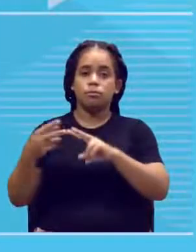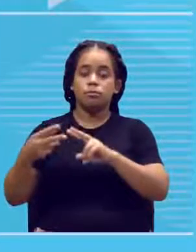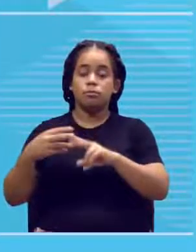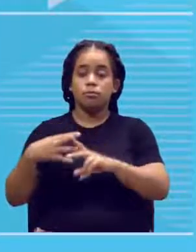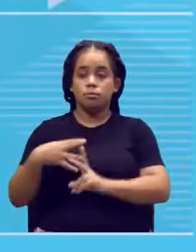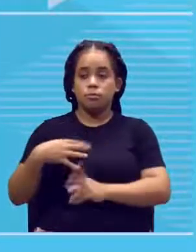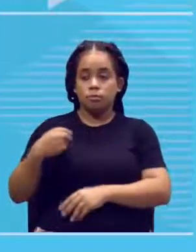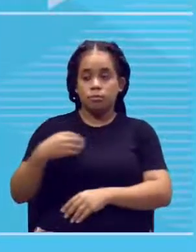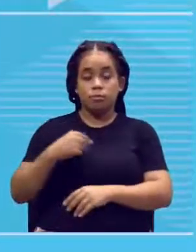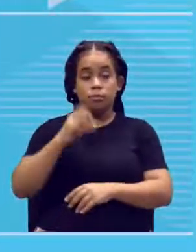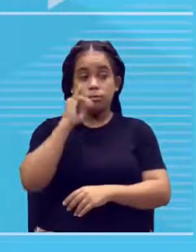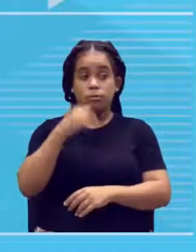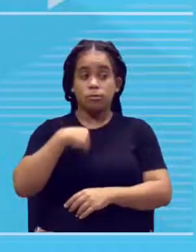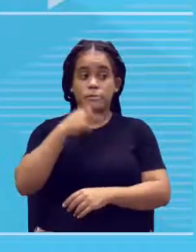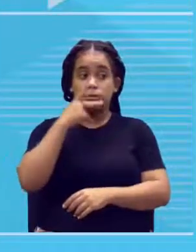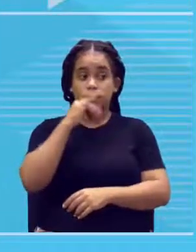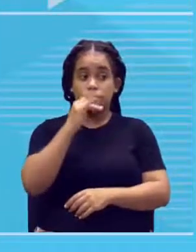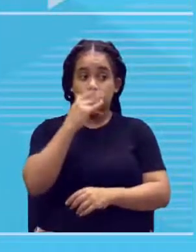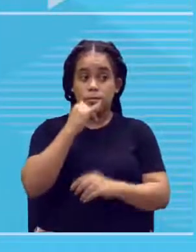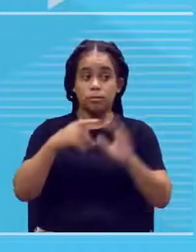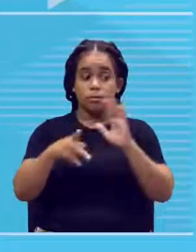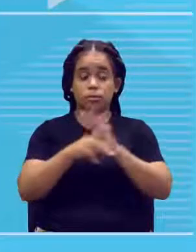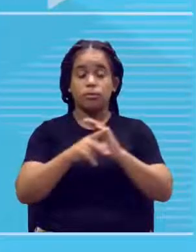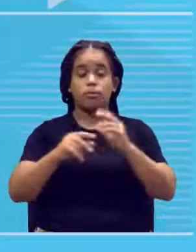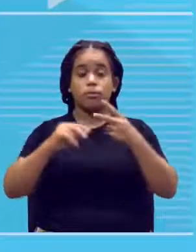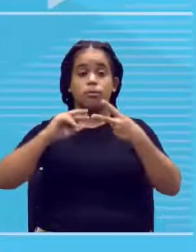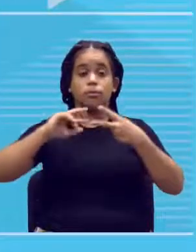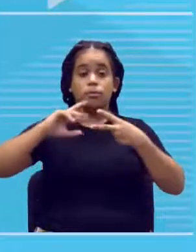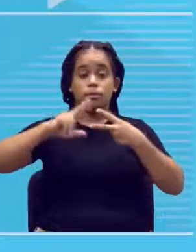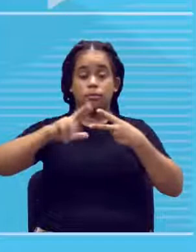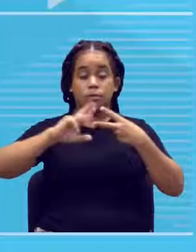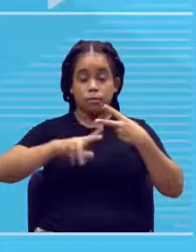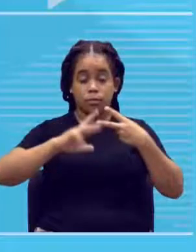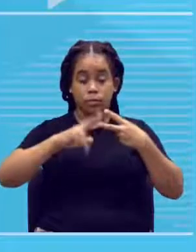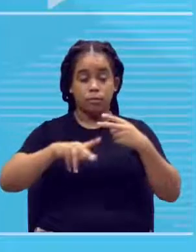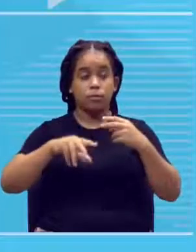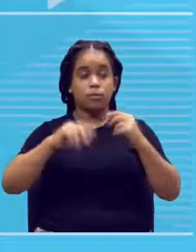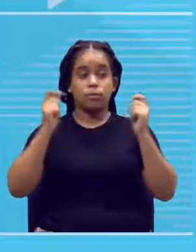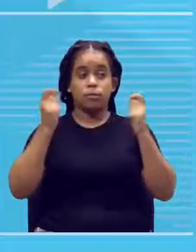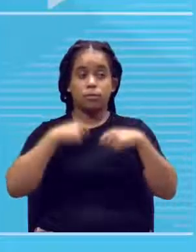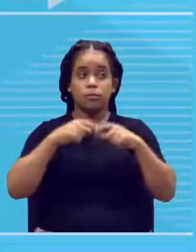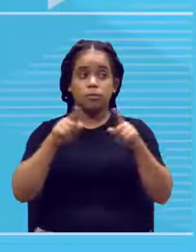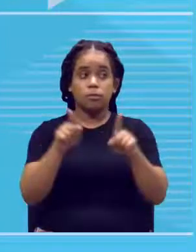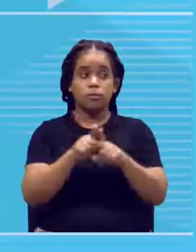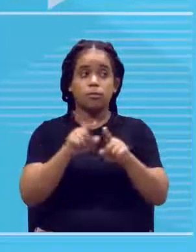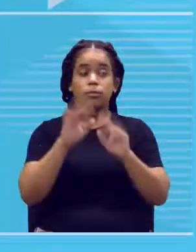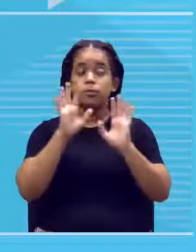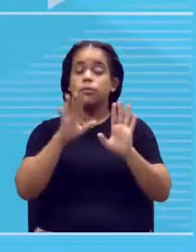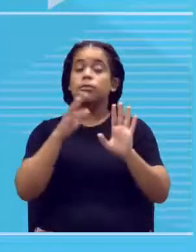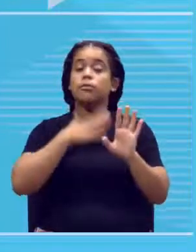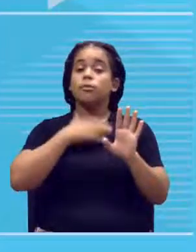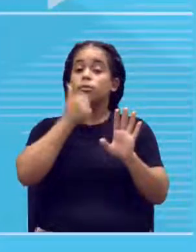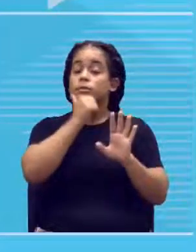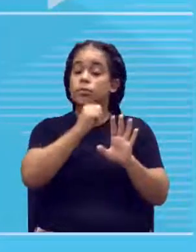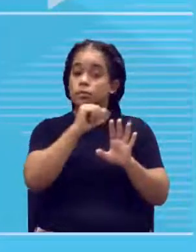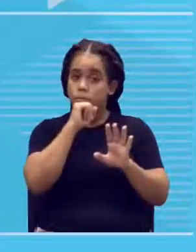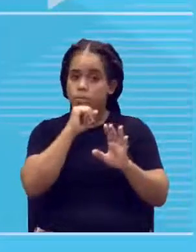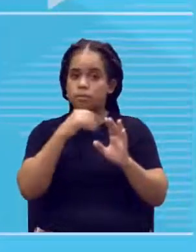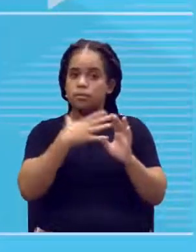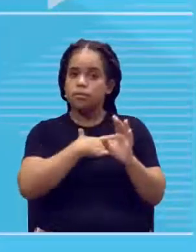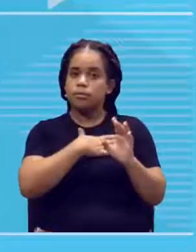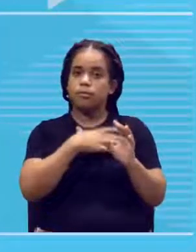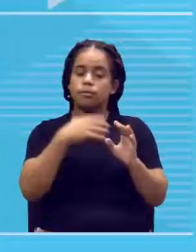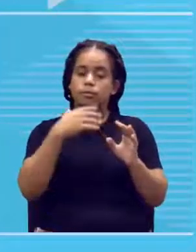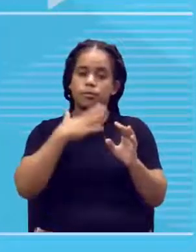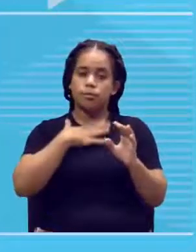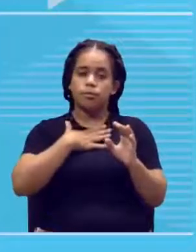posso oferecer para o meu filho o gene recessivo. E se minha esposa também ofereceu o gene recessivo, gera uma criança o quê?